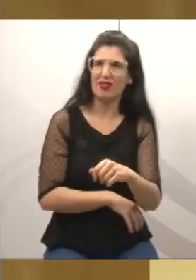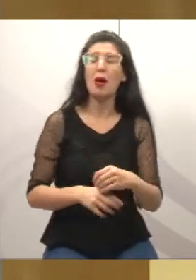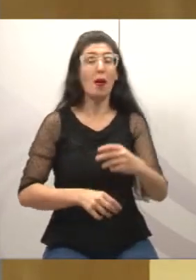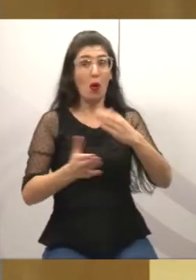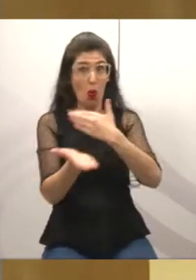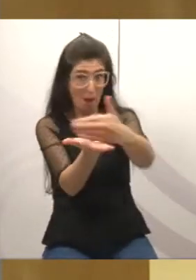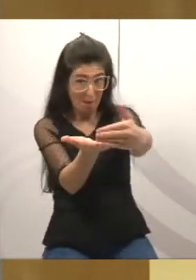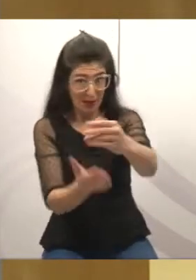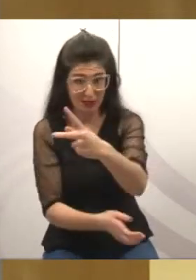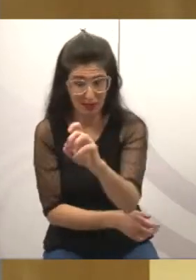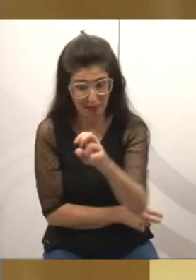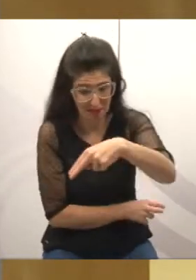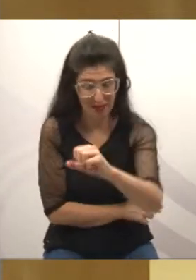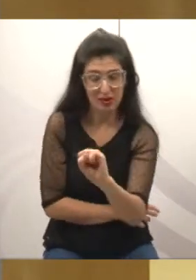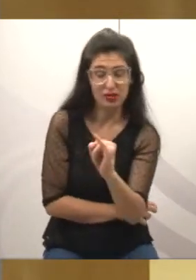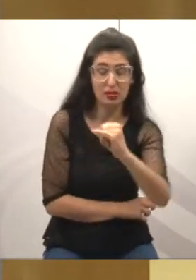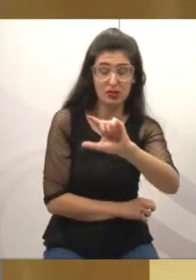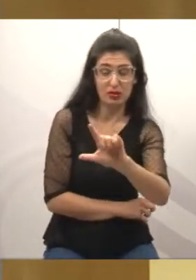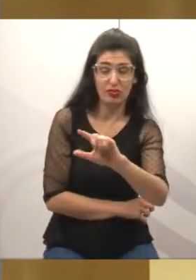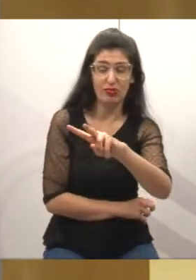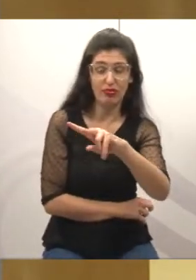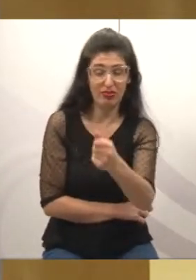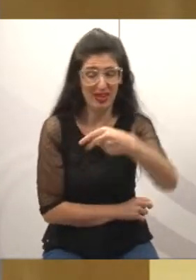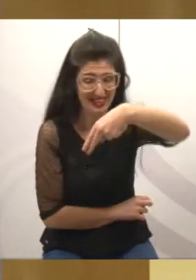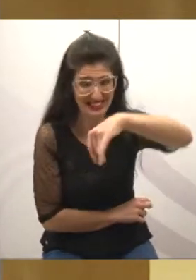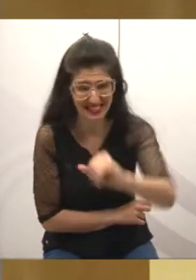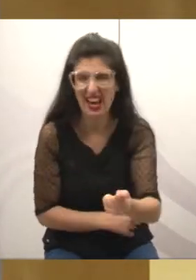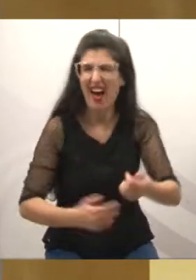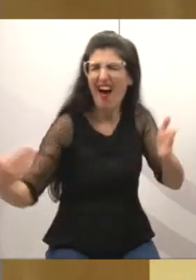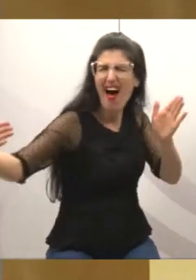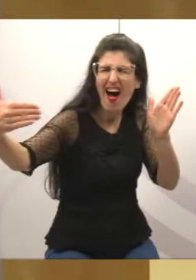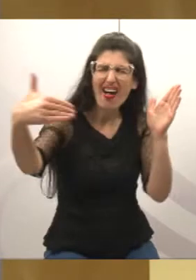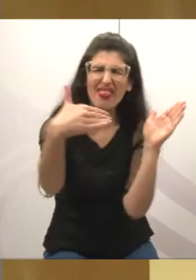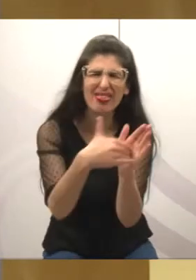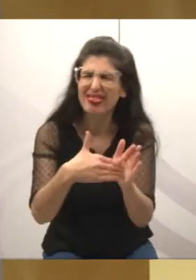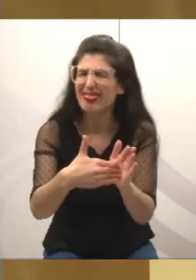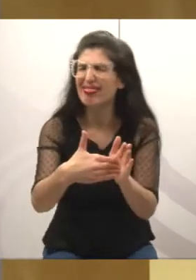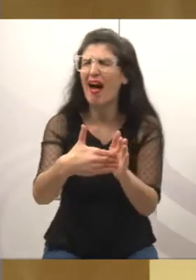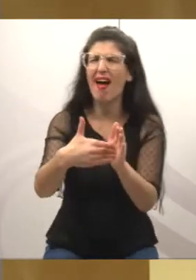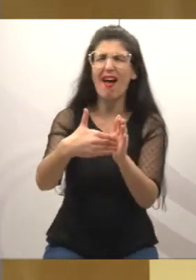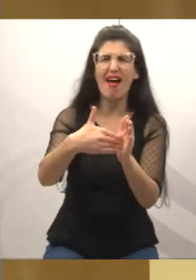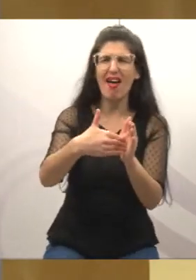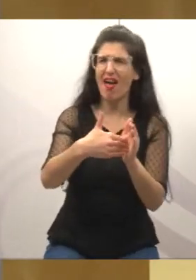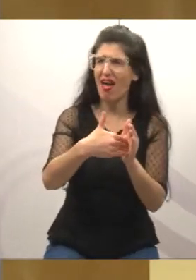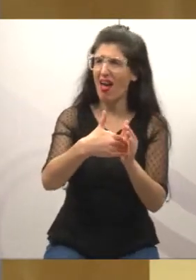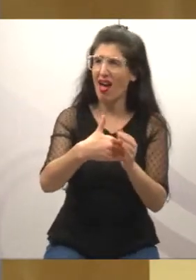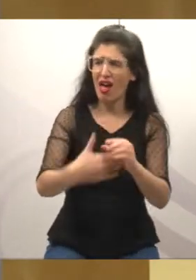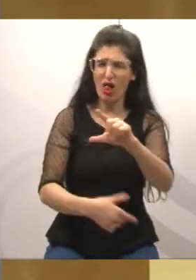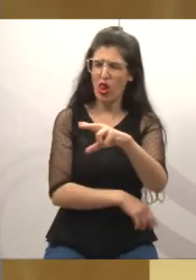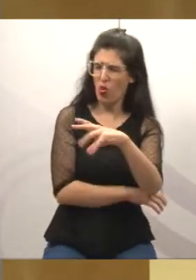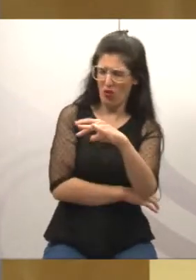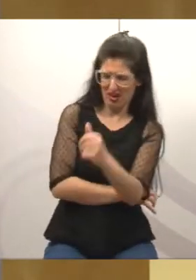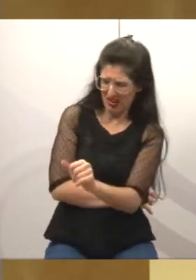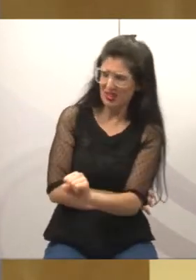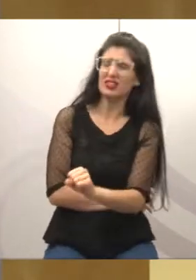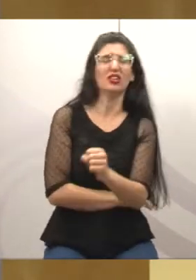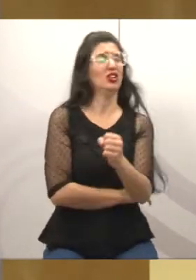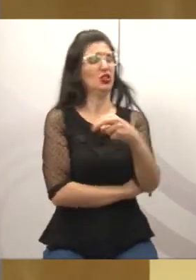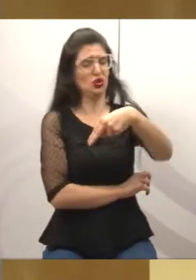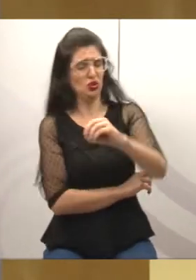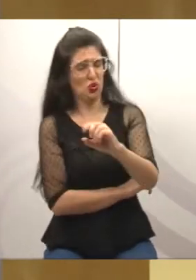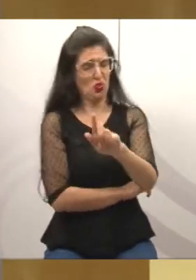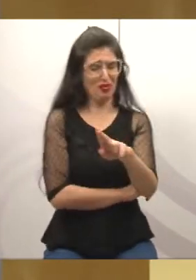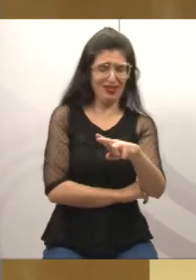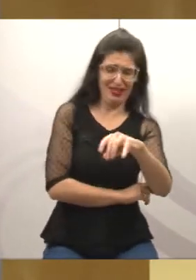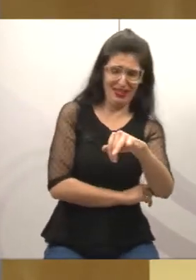na Pensilvânia, ali próximo, e vai até ao fundo, quase na Lucas Nogueira Garcês. O